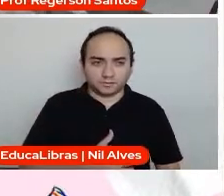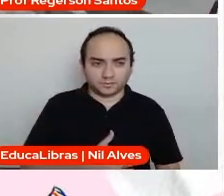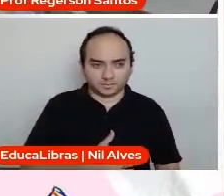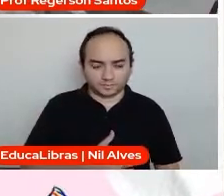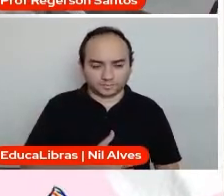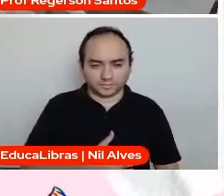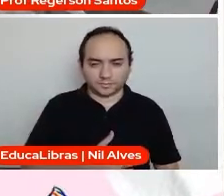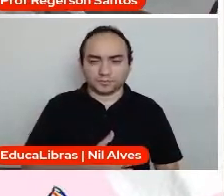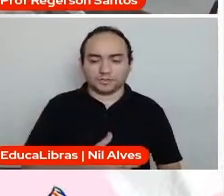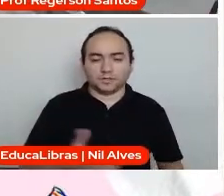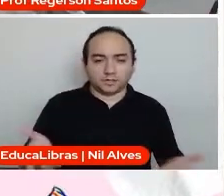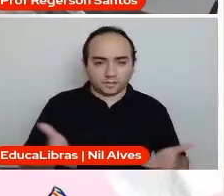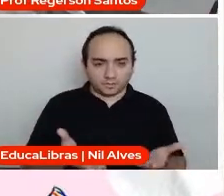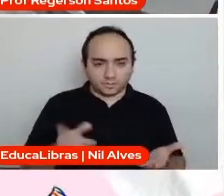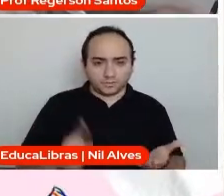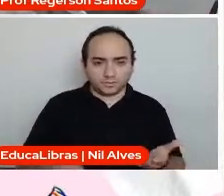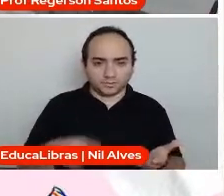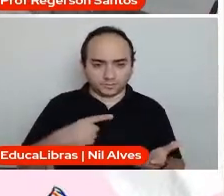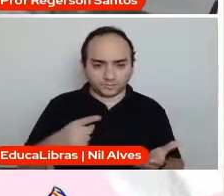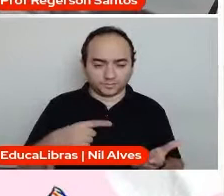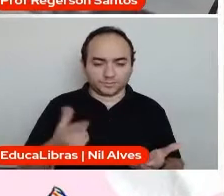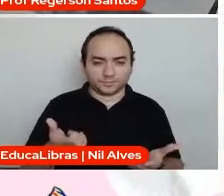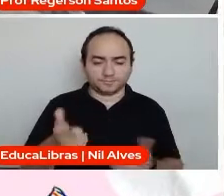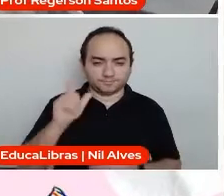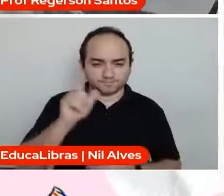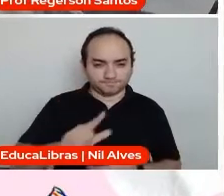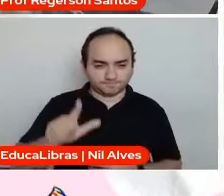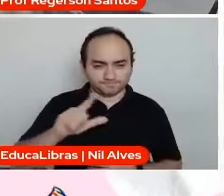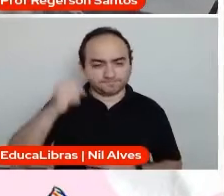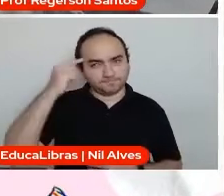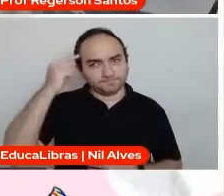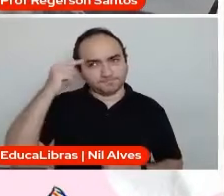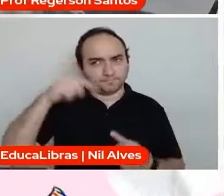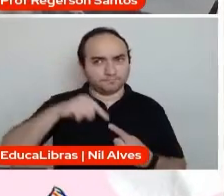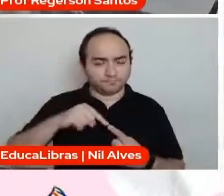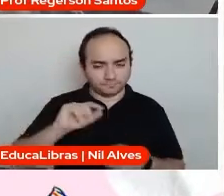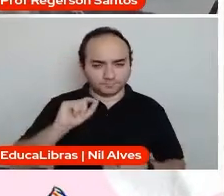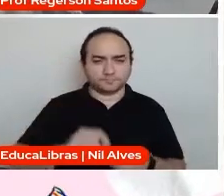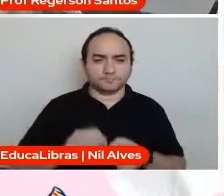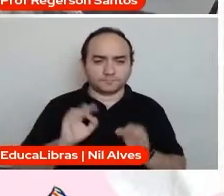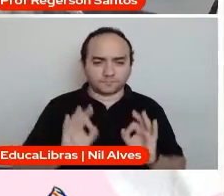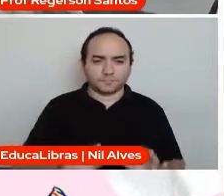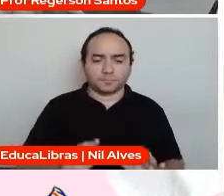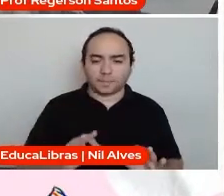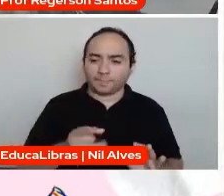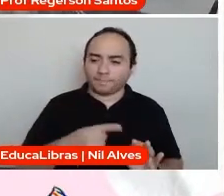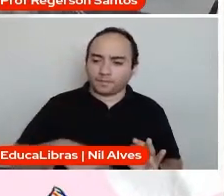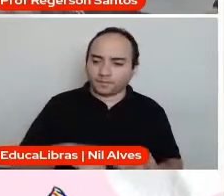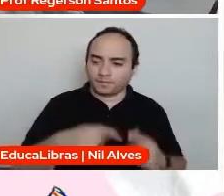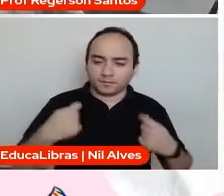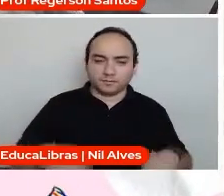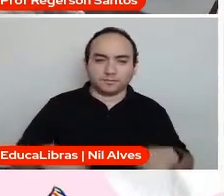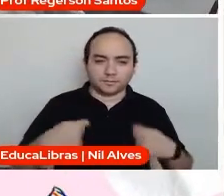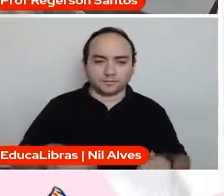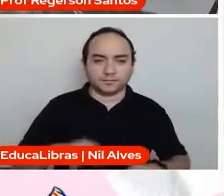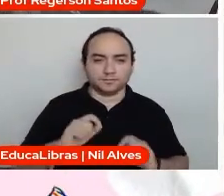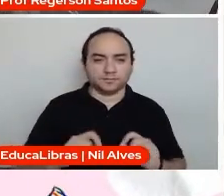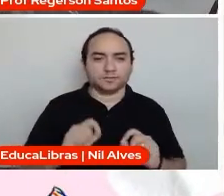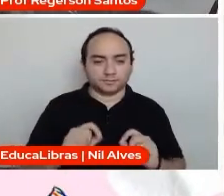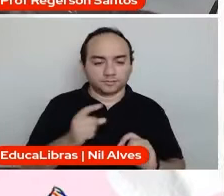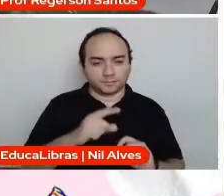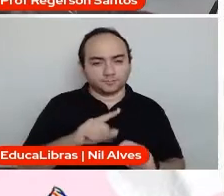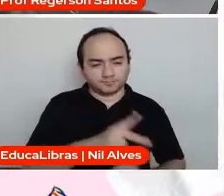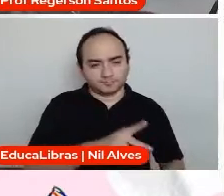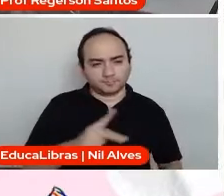lógicas nossas de fazer com que isso aconteça. nós precisamos que os professores se engajem,